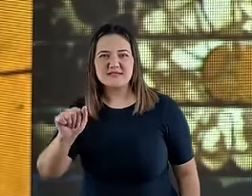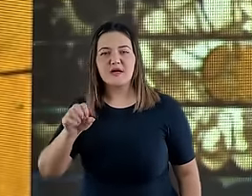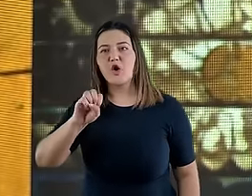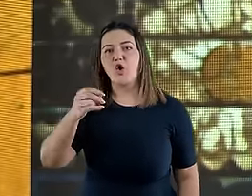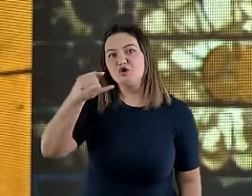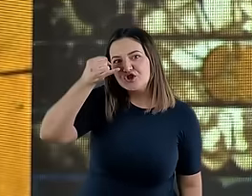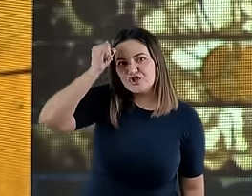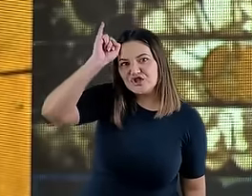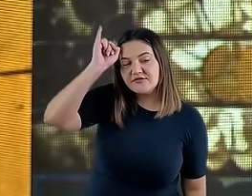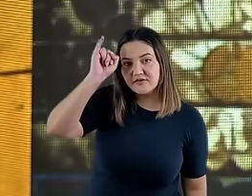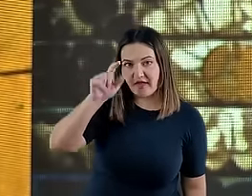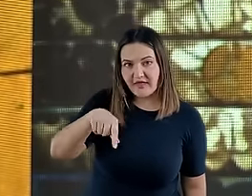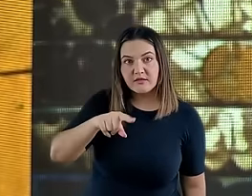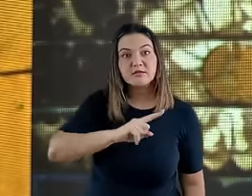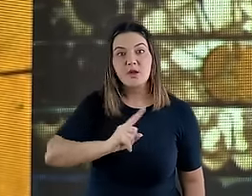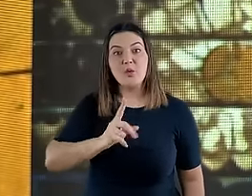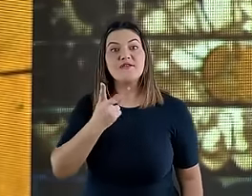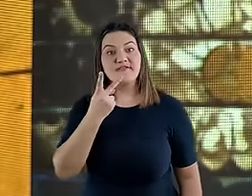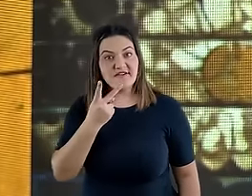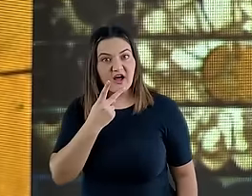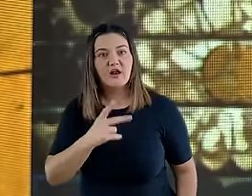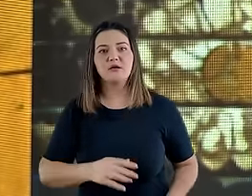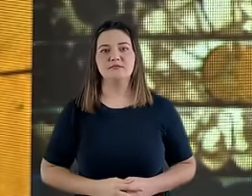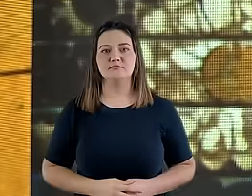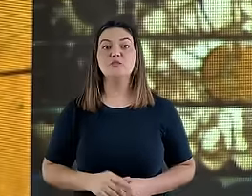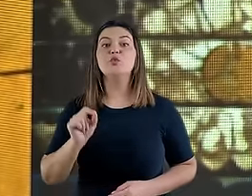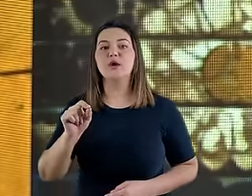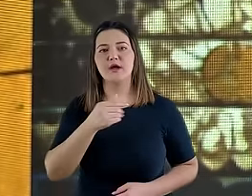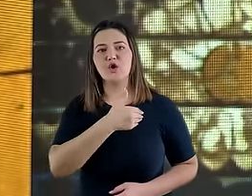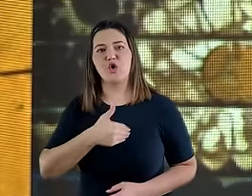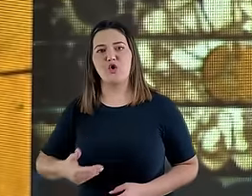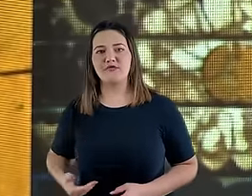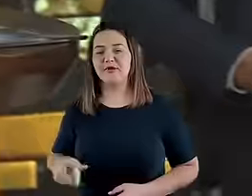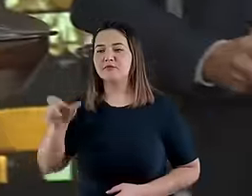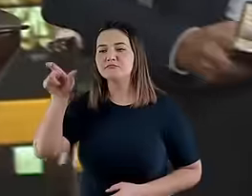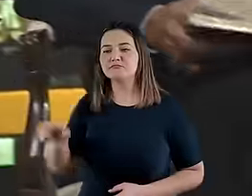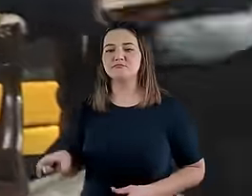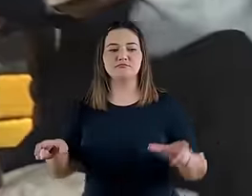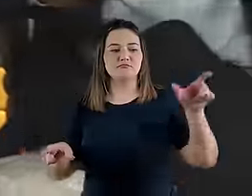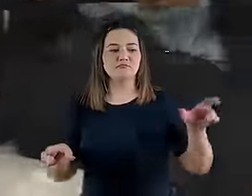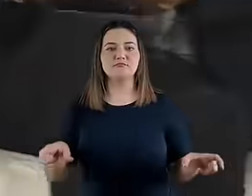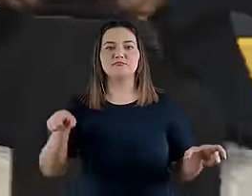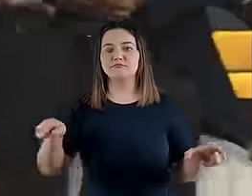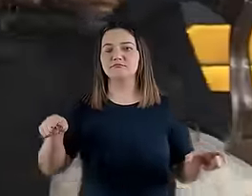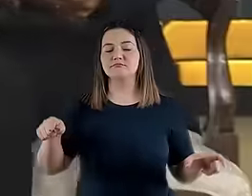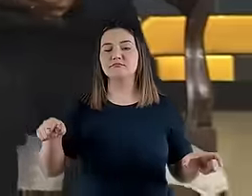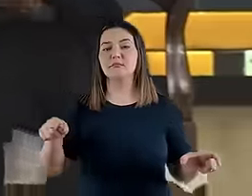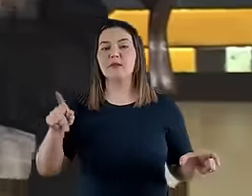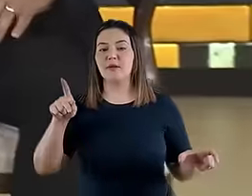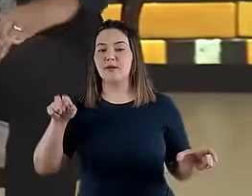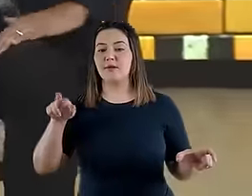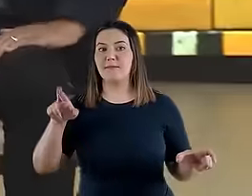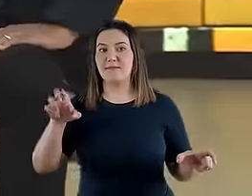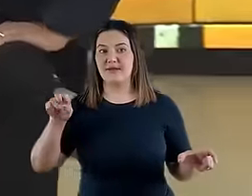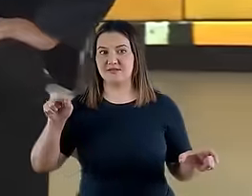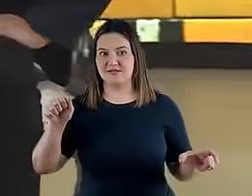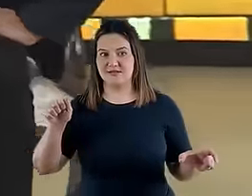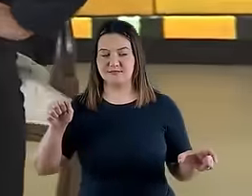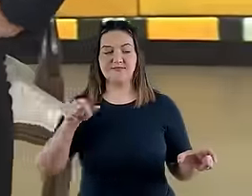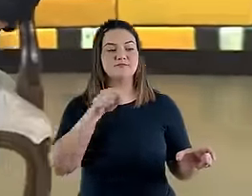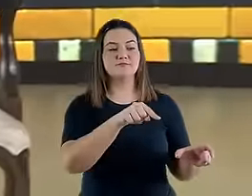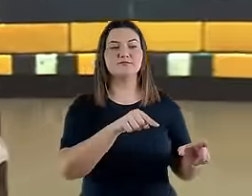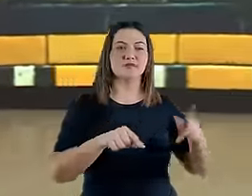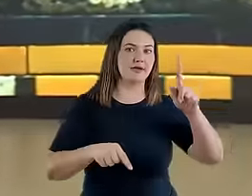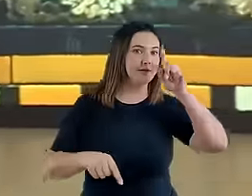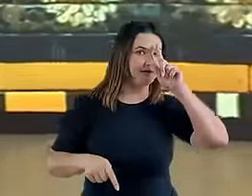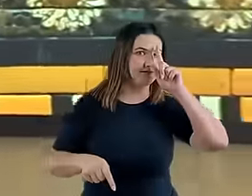nome mesmo, não é nenhum enigma. Ele fala Pérsia e Grécia. Então, de modo geral, o que eu posso dizer é que Daniel, capítulo